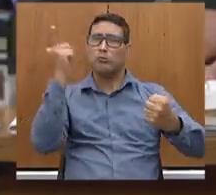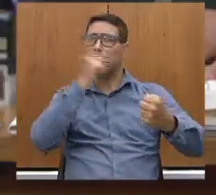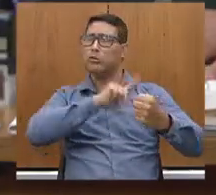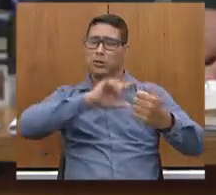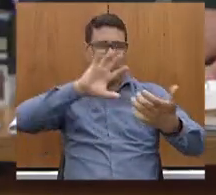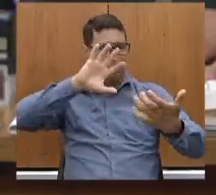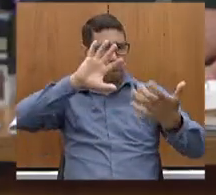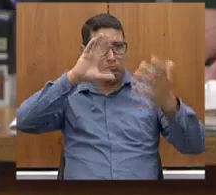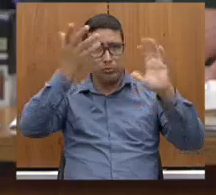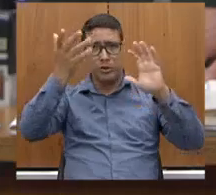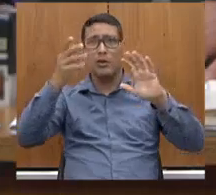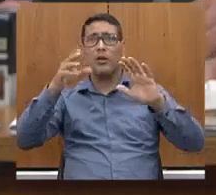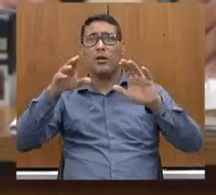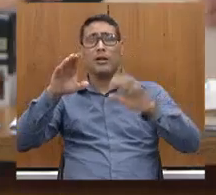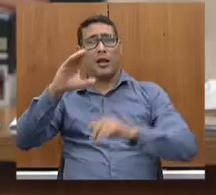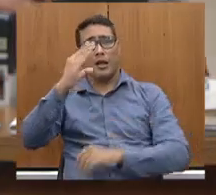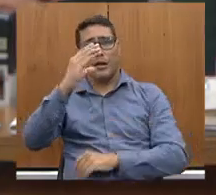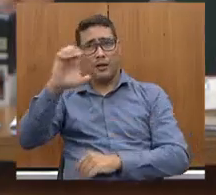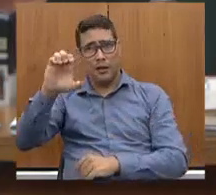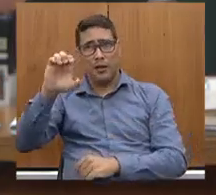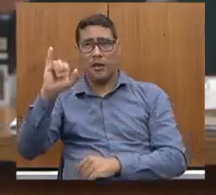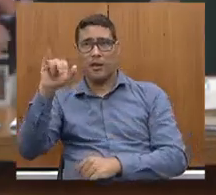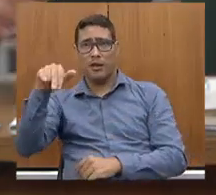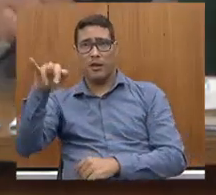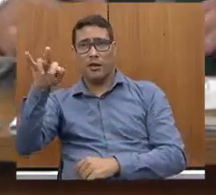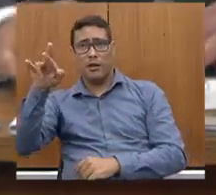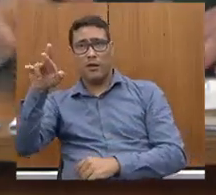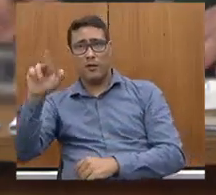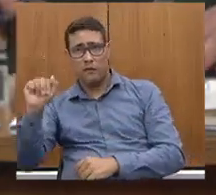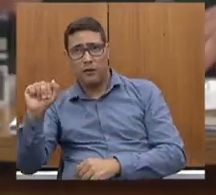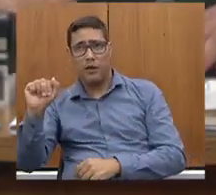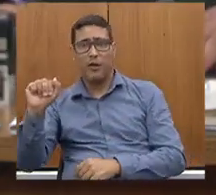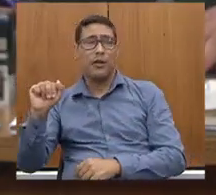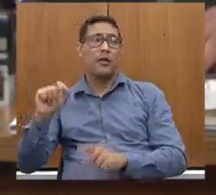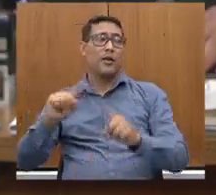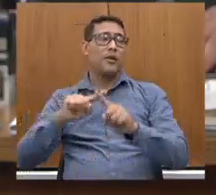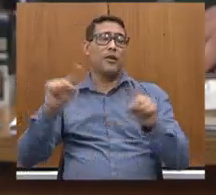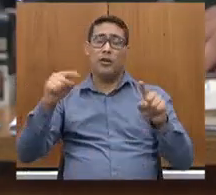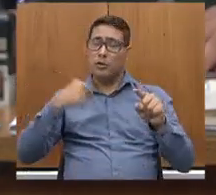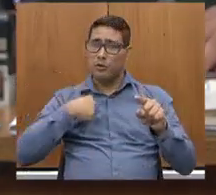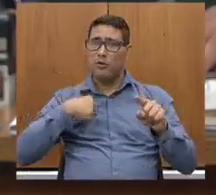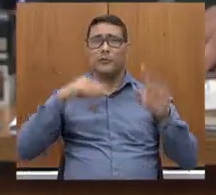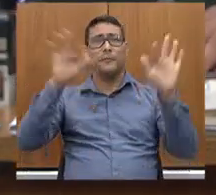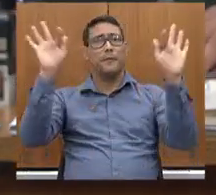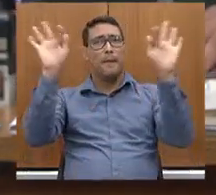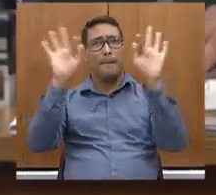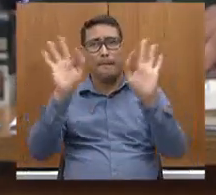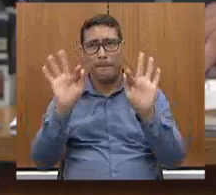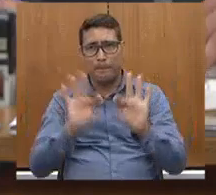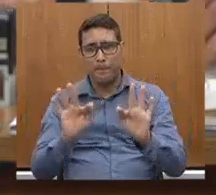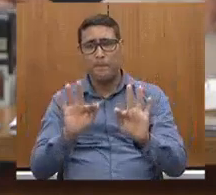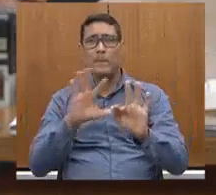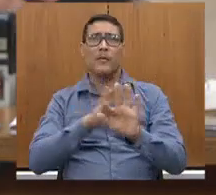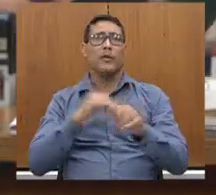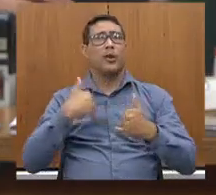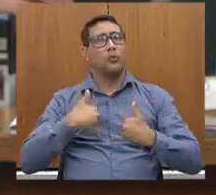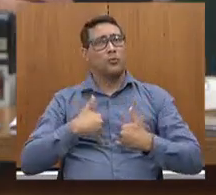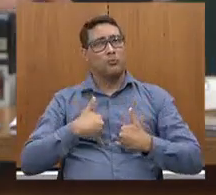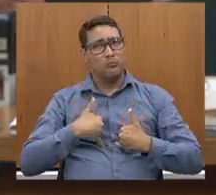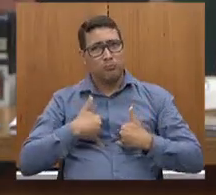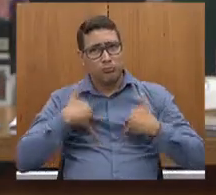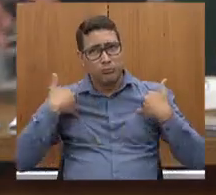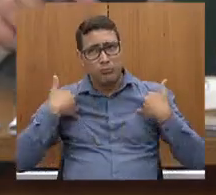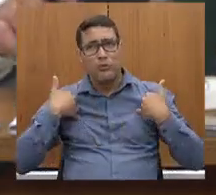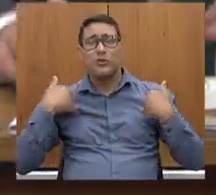diferença na CEINFRA, e eu sou muito, muito feliz, eu tenho muito orgulho de fazer parte desse governo